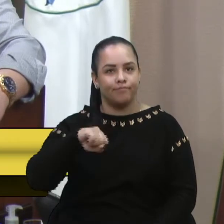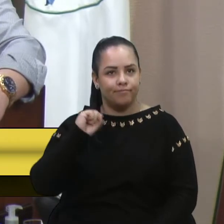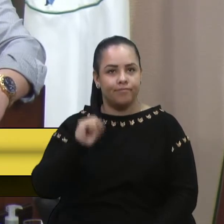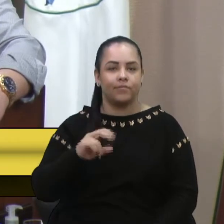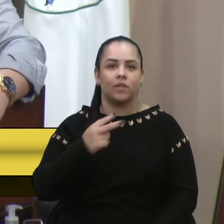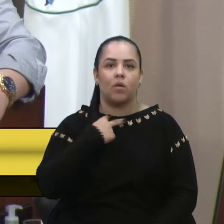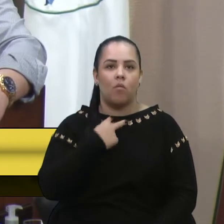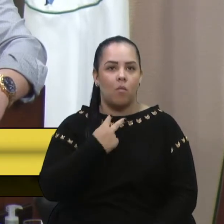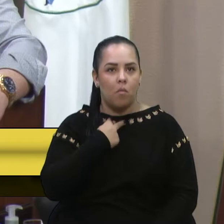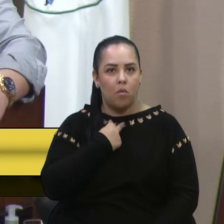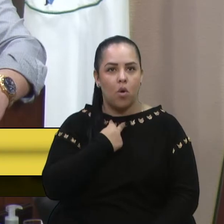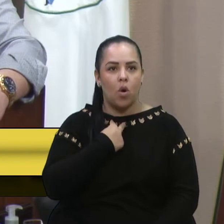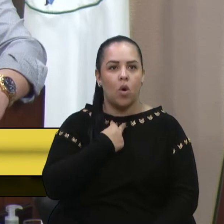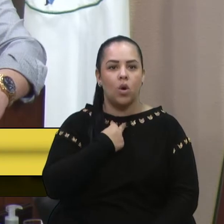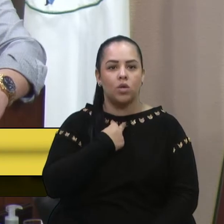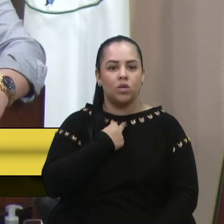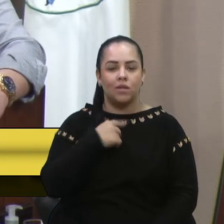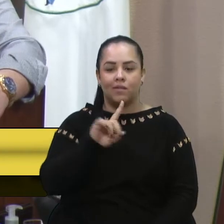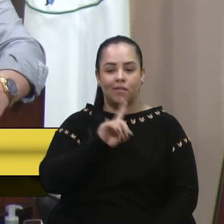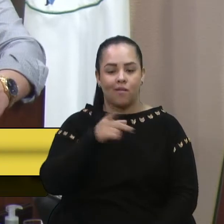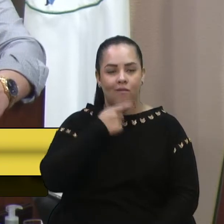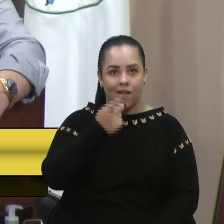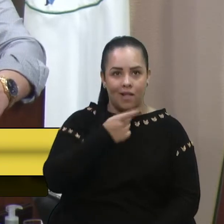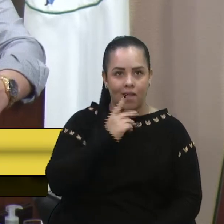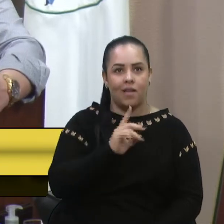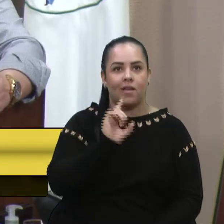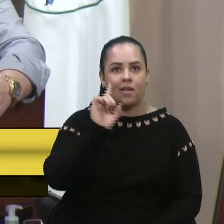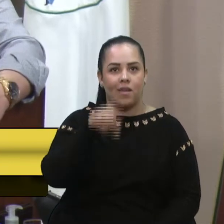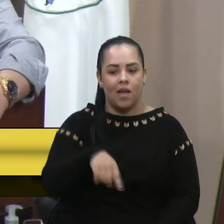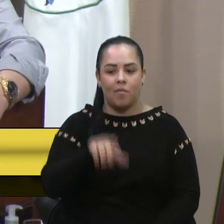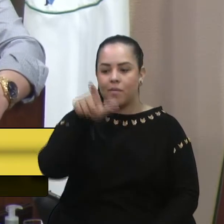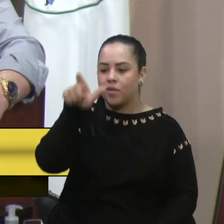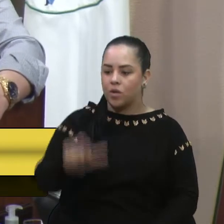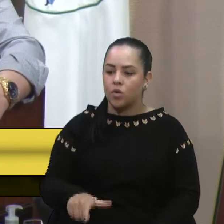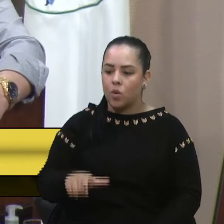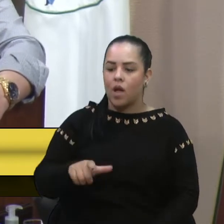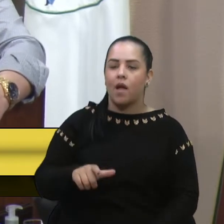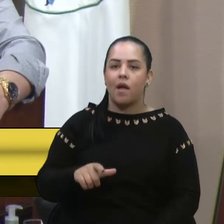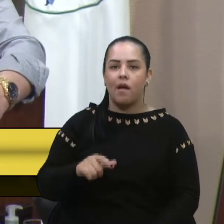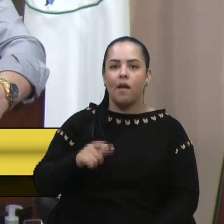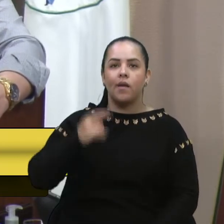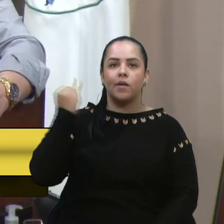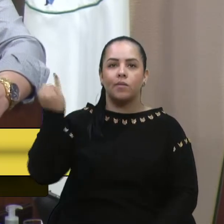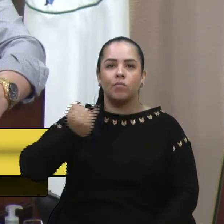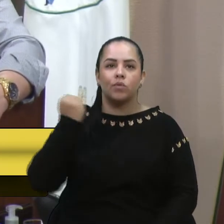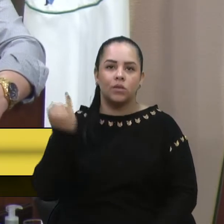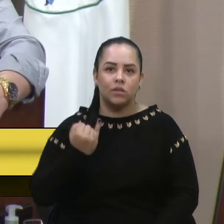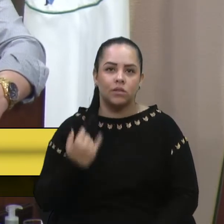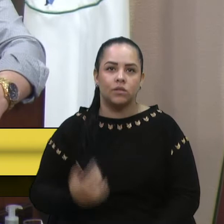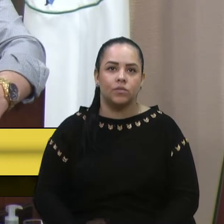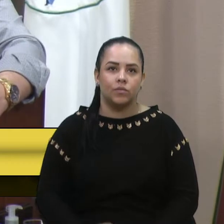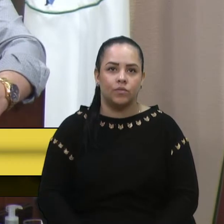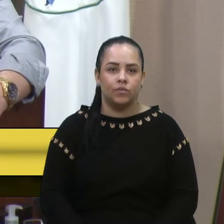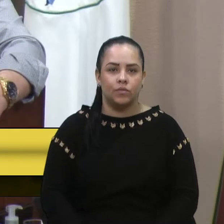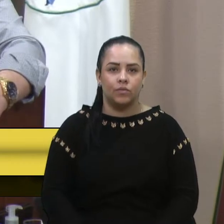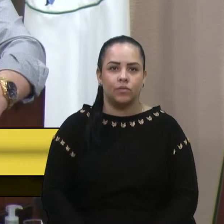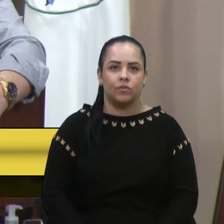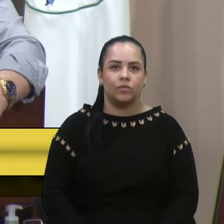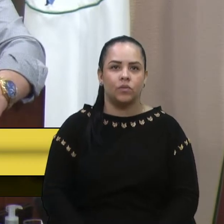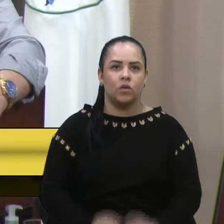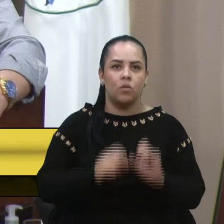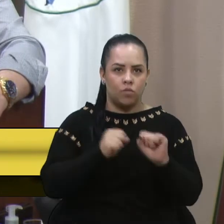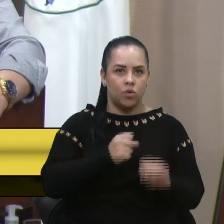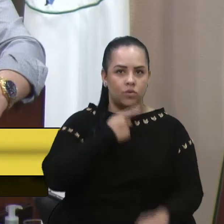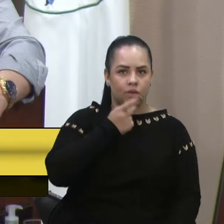de complementar que é uma pessoa no órgão público que nos traz resposta. Sua parte, vereador